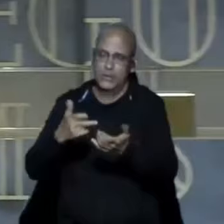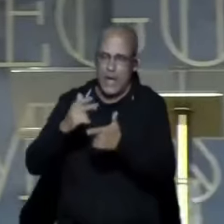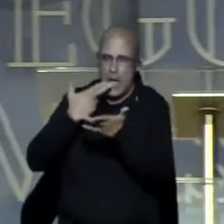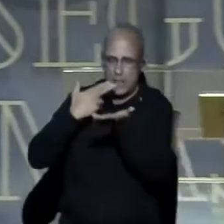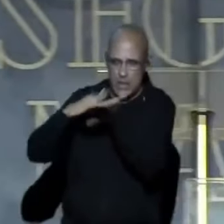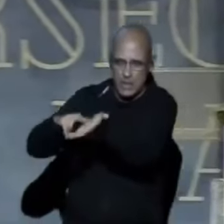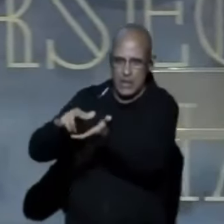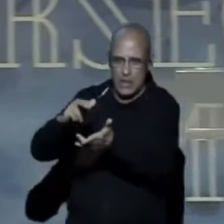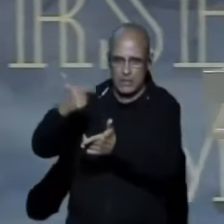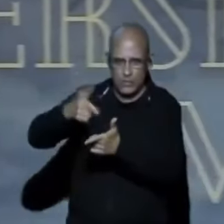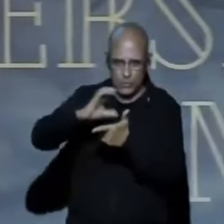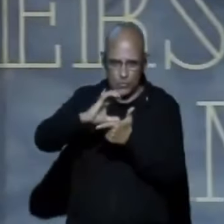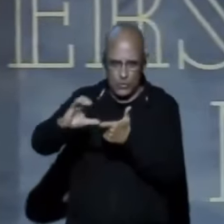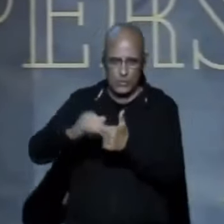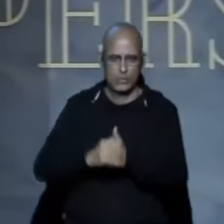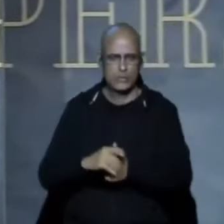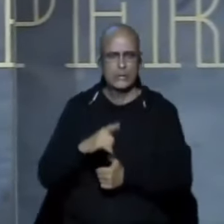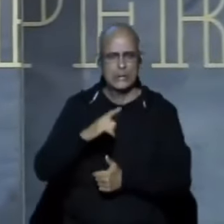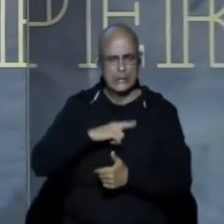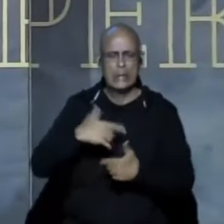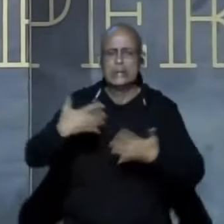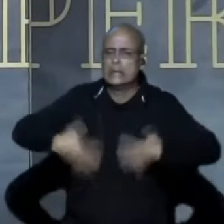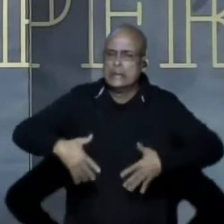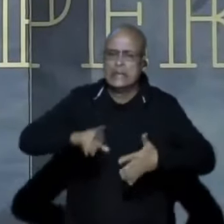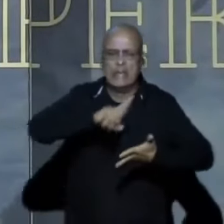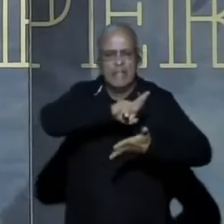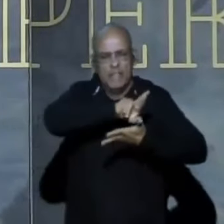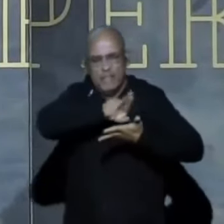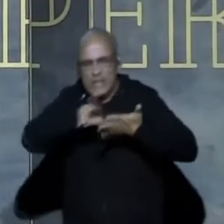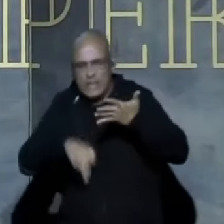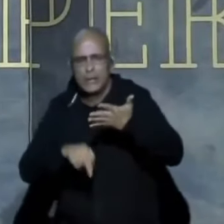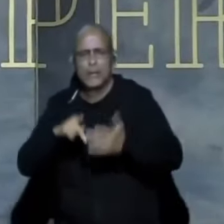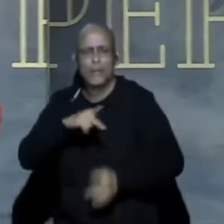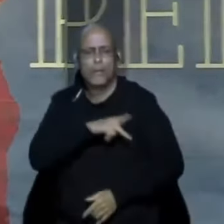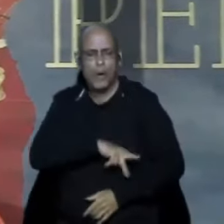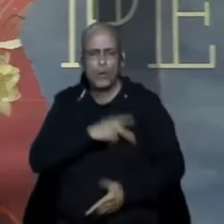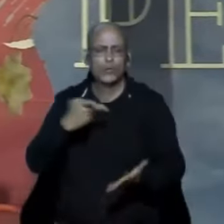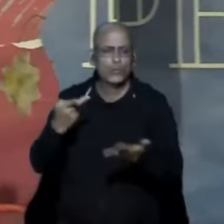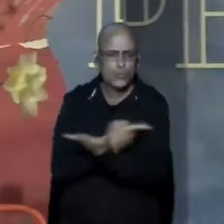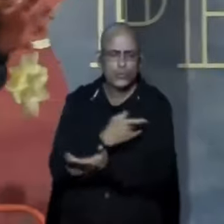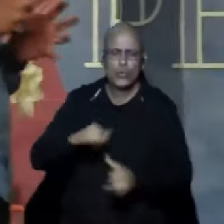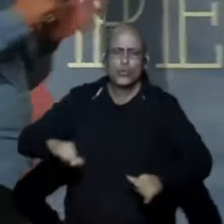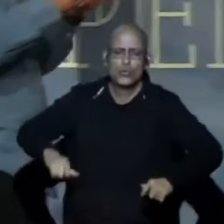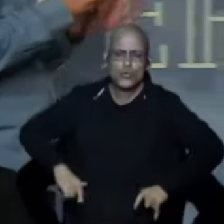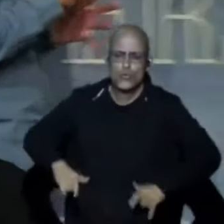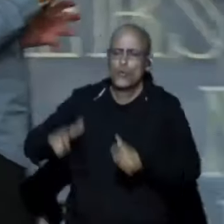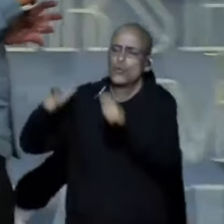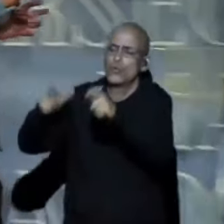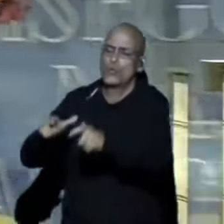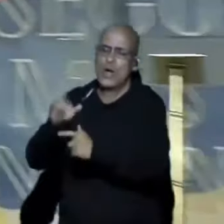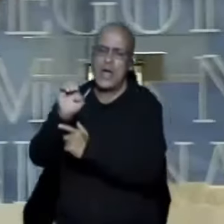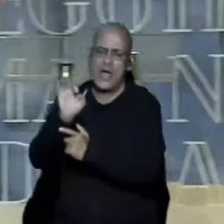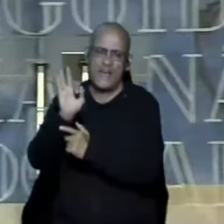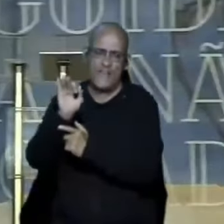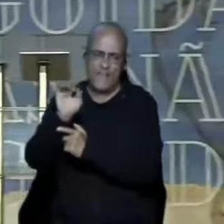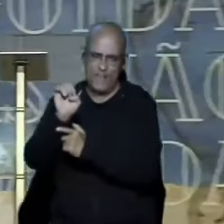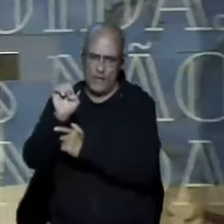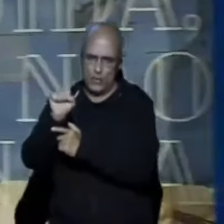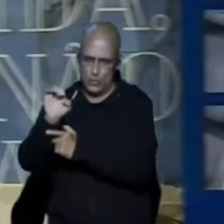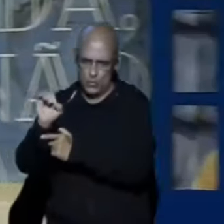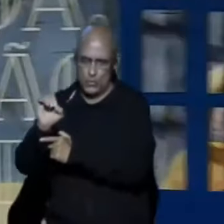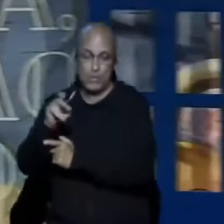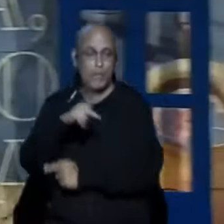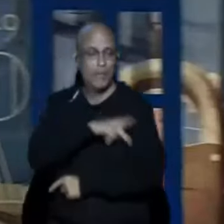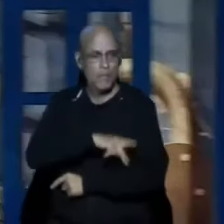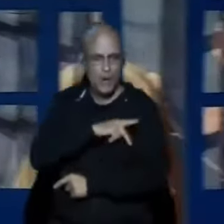corintios E são muitas as tribulações Tribulações que ele havia enfrentado em Éfeso Ali, saído, fugido Tribulações que